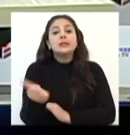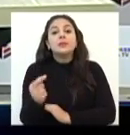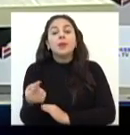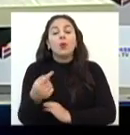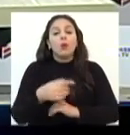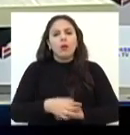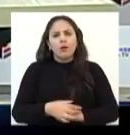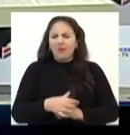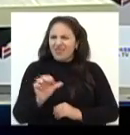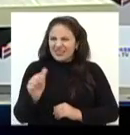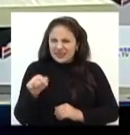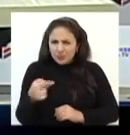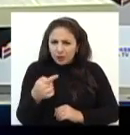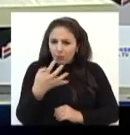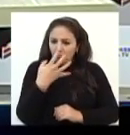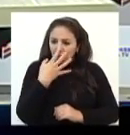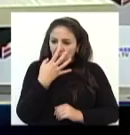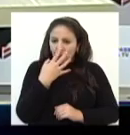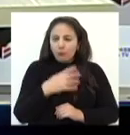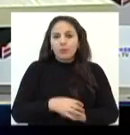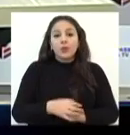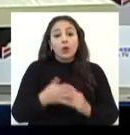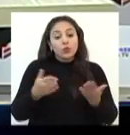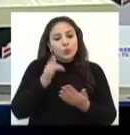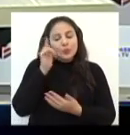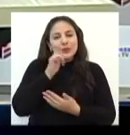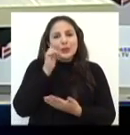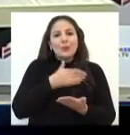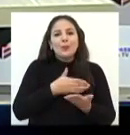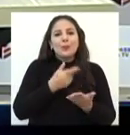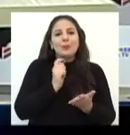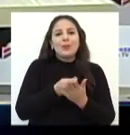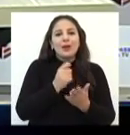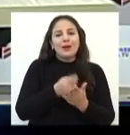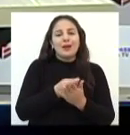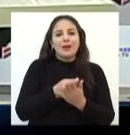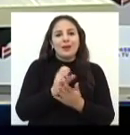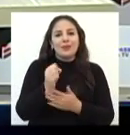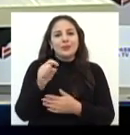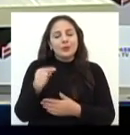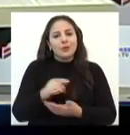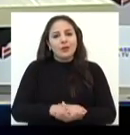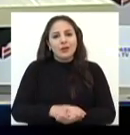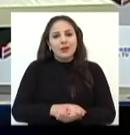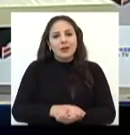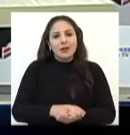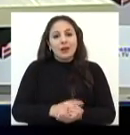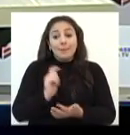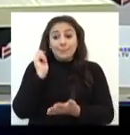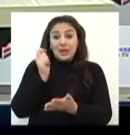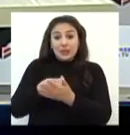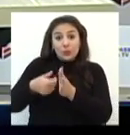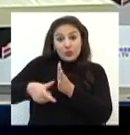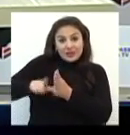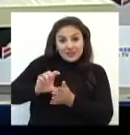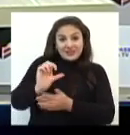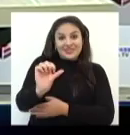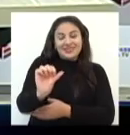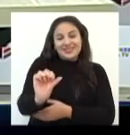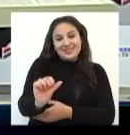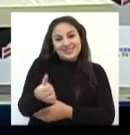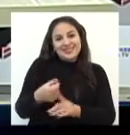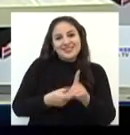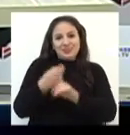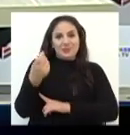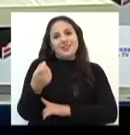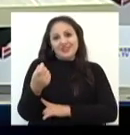mil? O município conseguiu pagar R$ mil por mês, adiantando seis meses de pagamento. Adiantando seis meses? Com dispensa